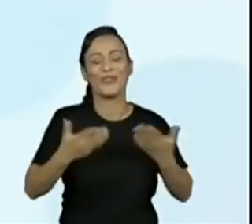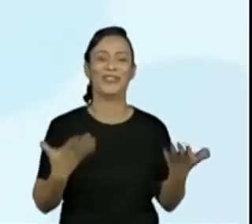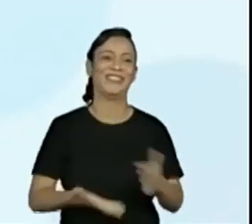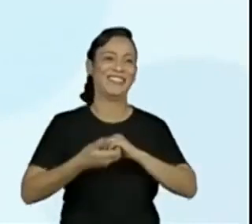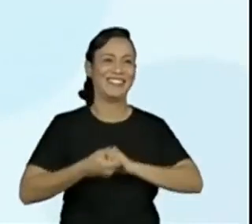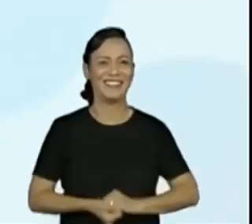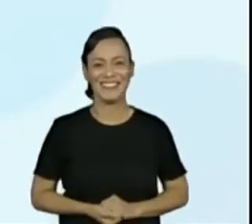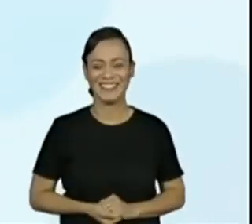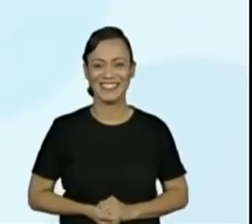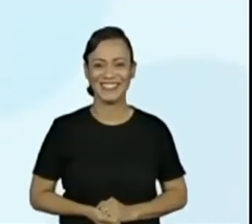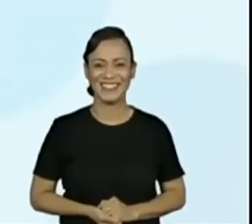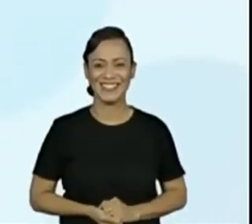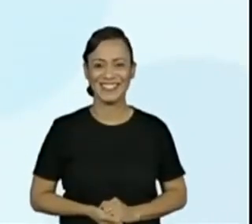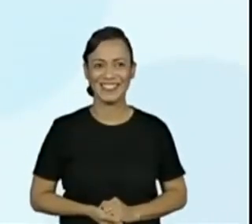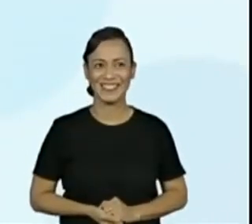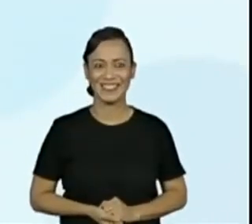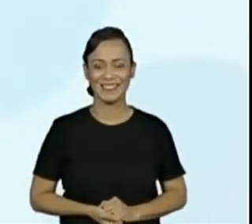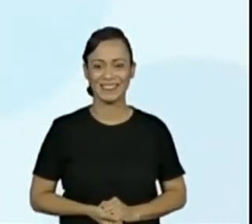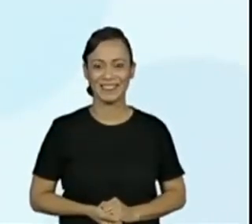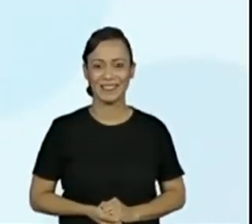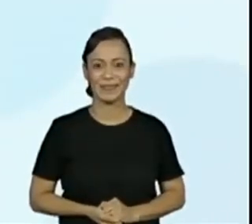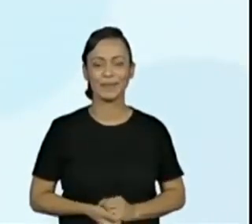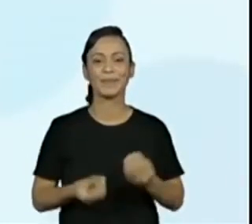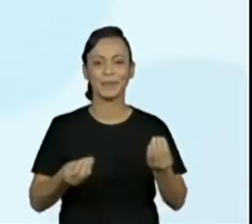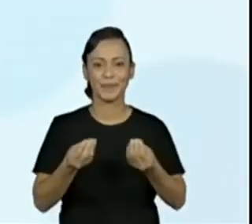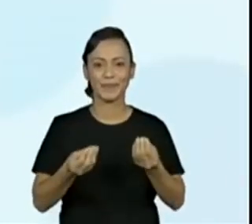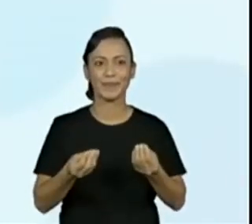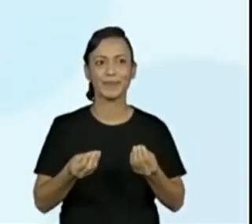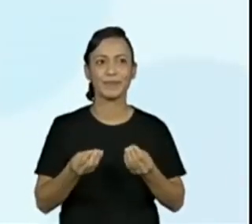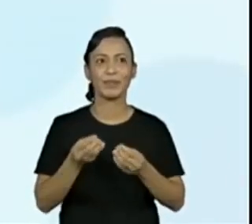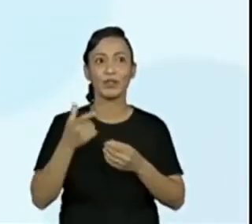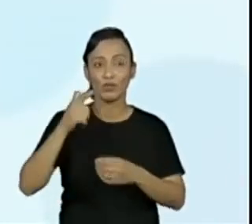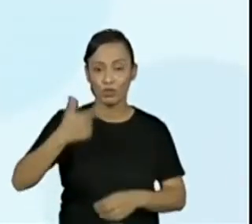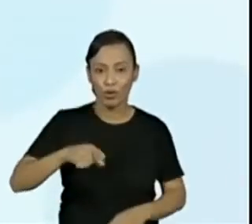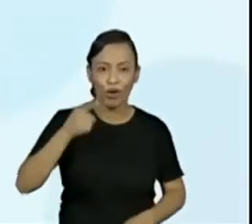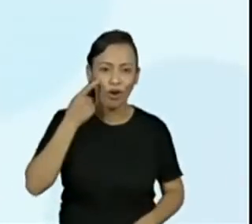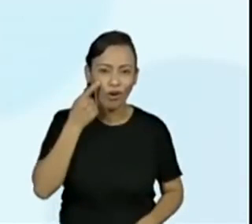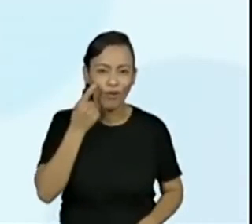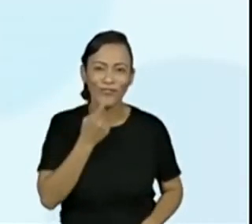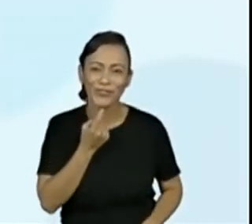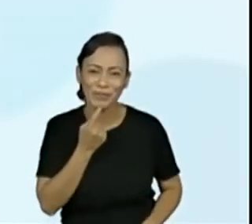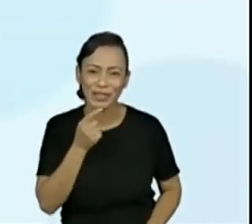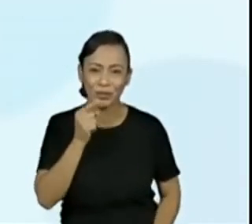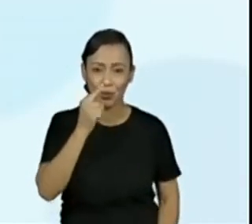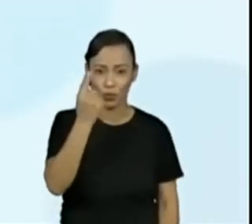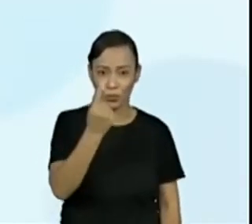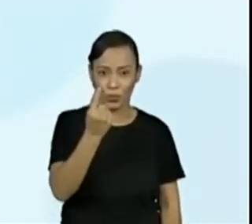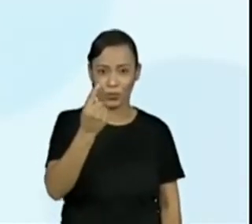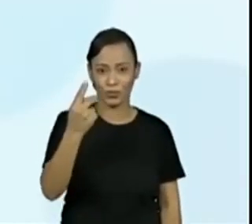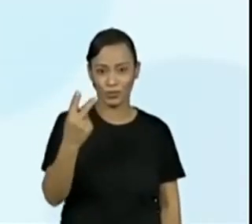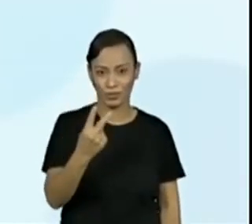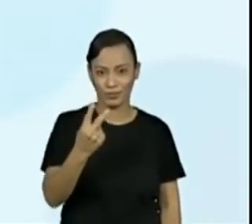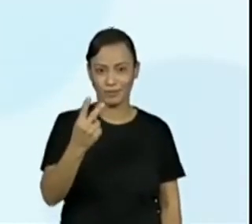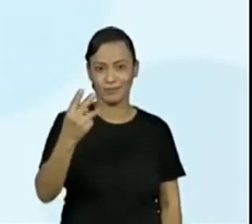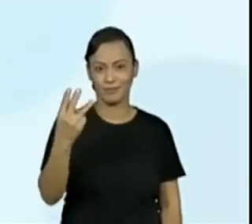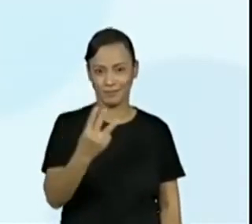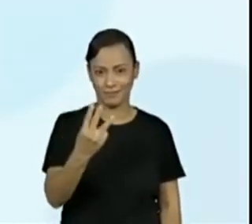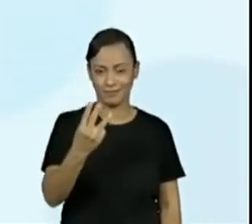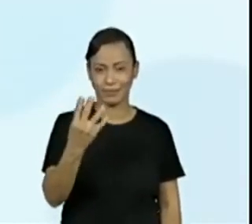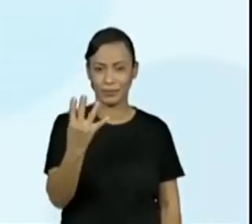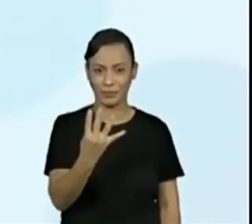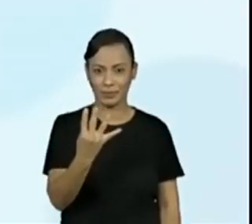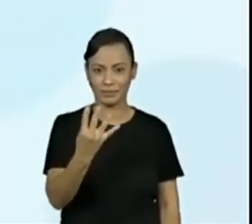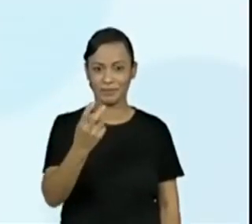Vamos lá. A gente tem aqui. Um, dois, três, quatro,